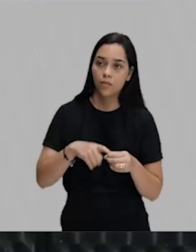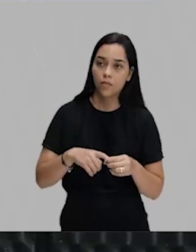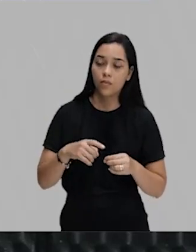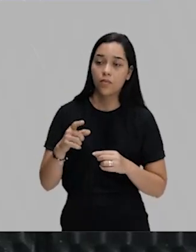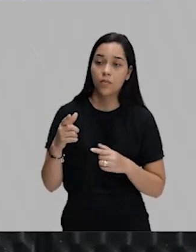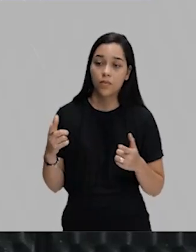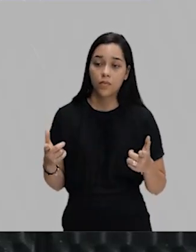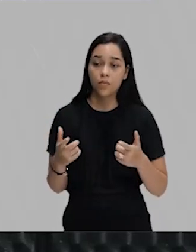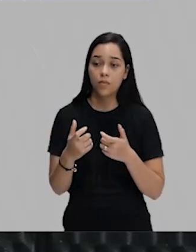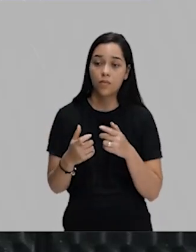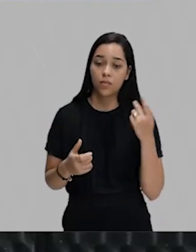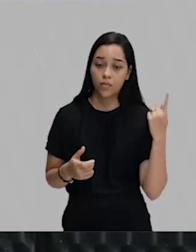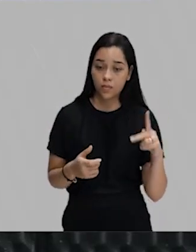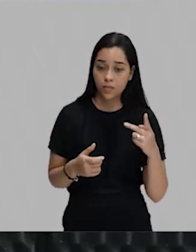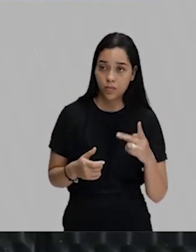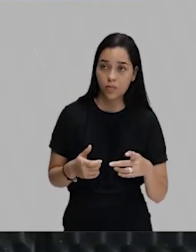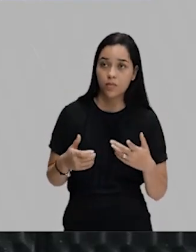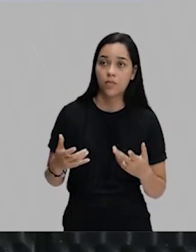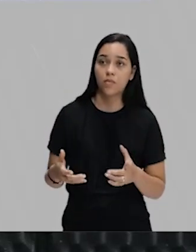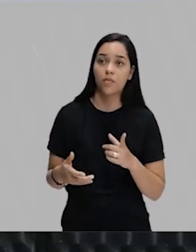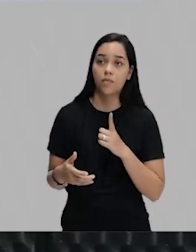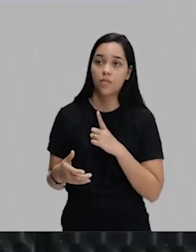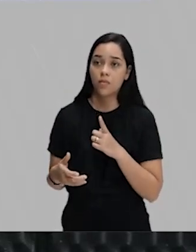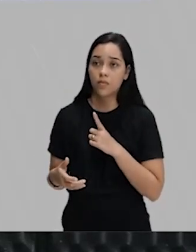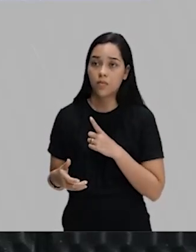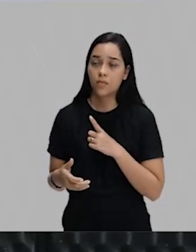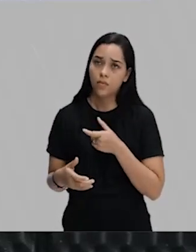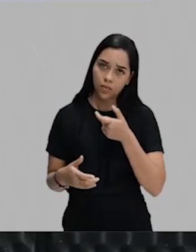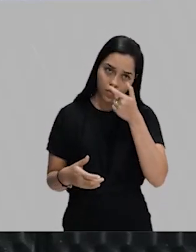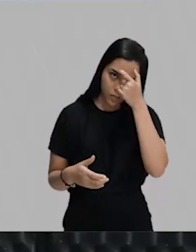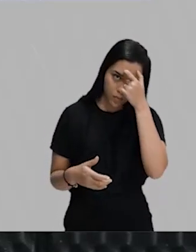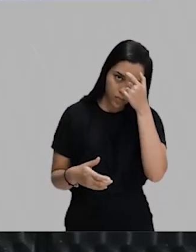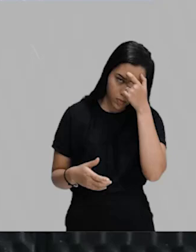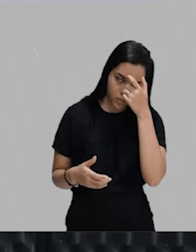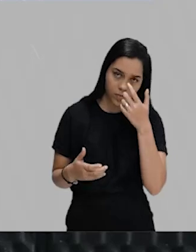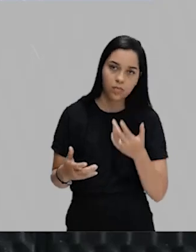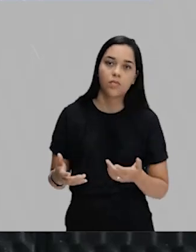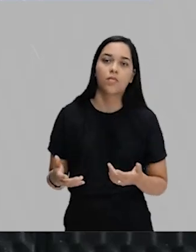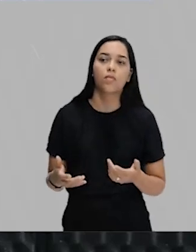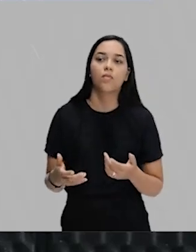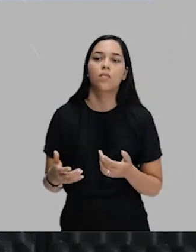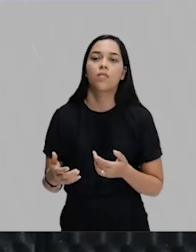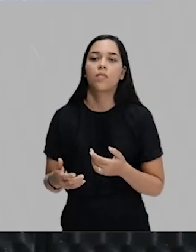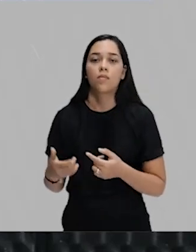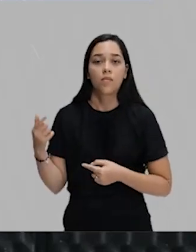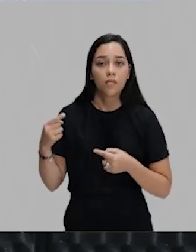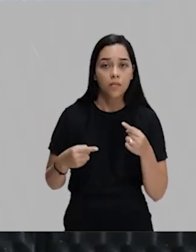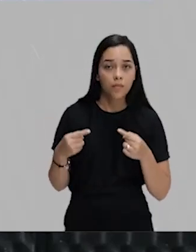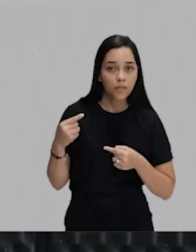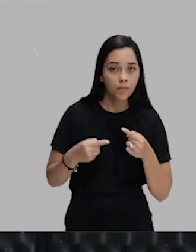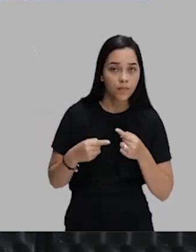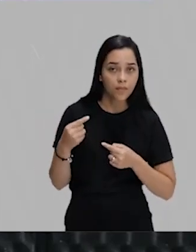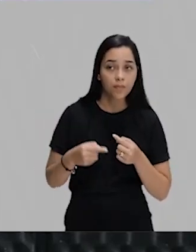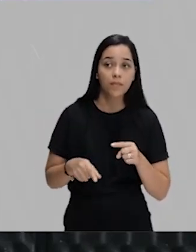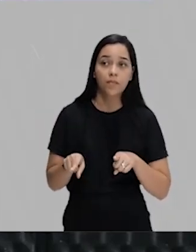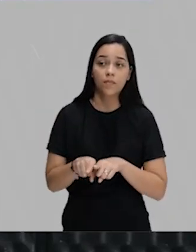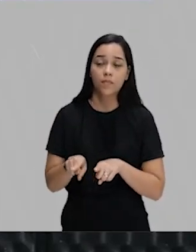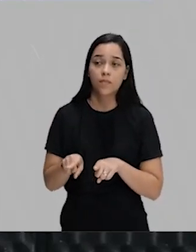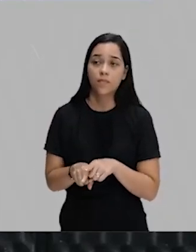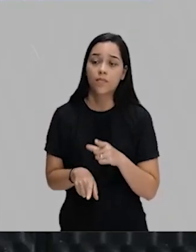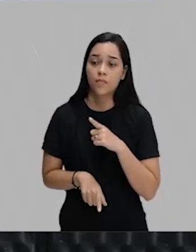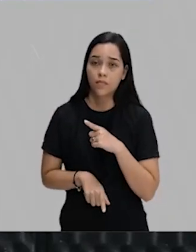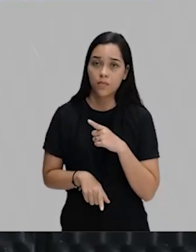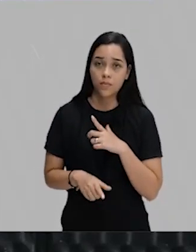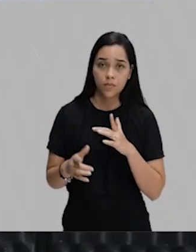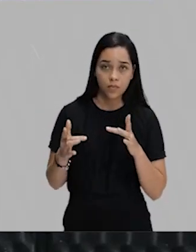Paraguai, de certa forma, mais conscientizado, mais politizado. Inclusive, mantiveram